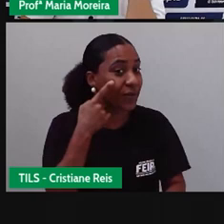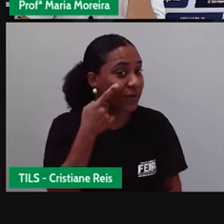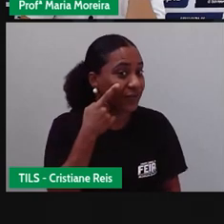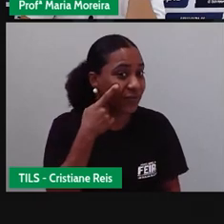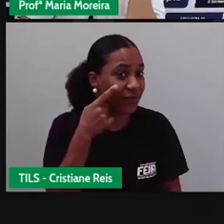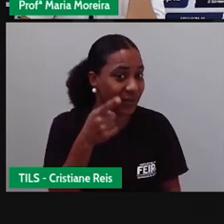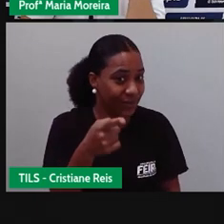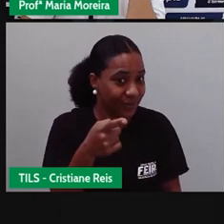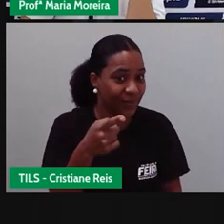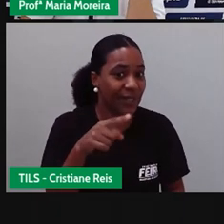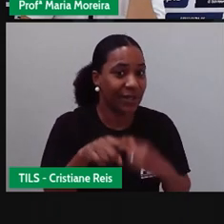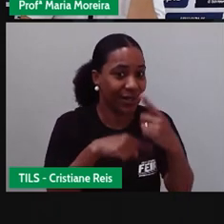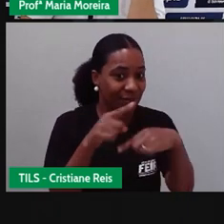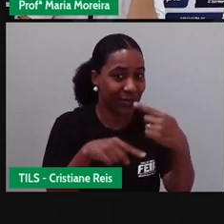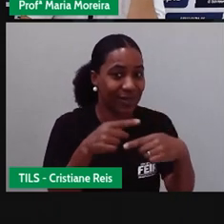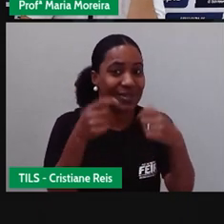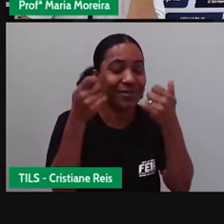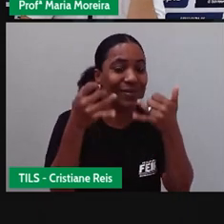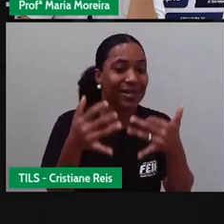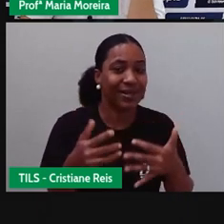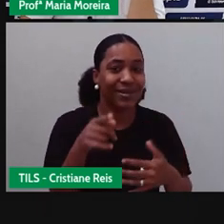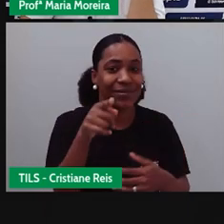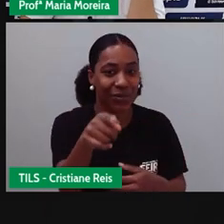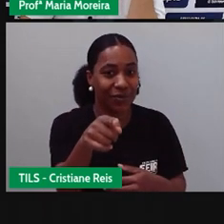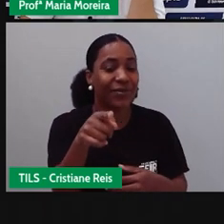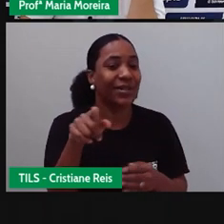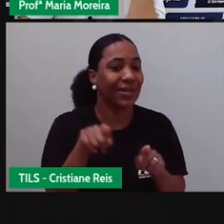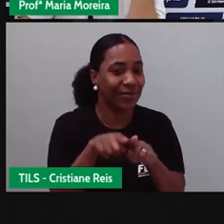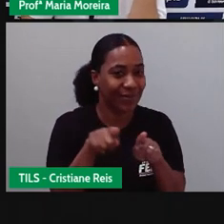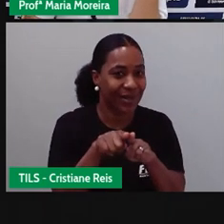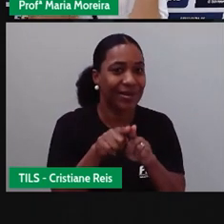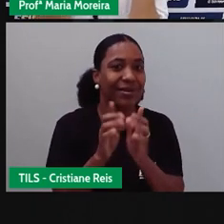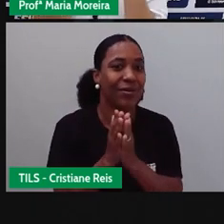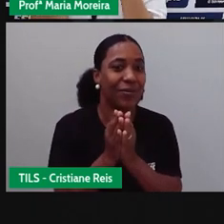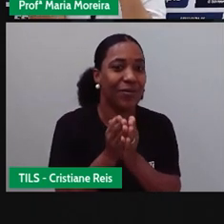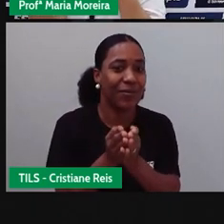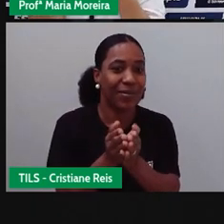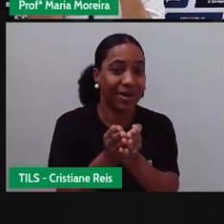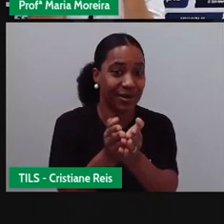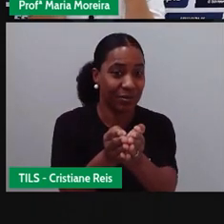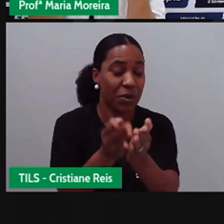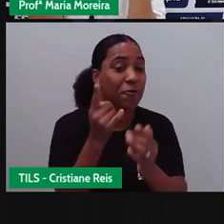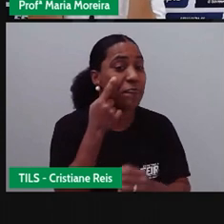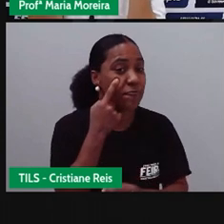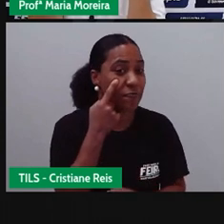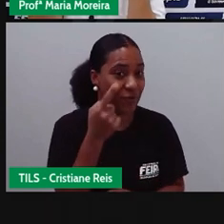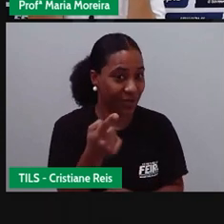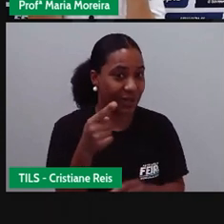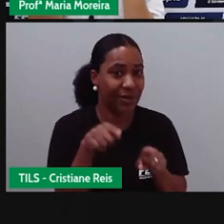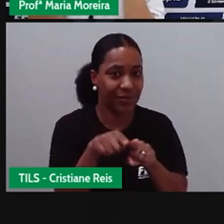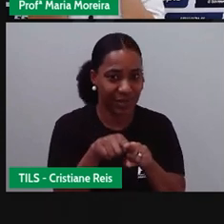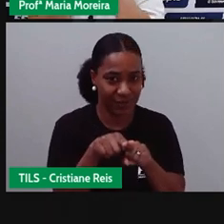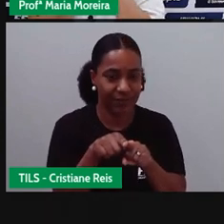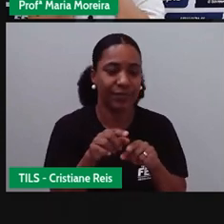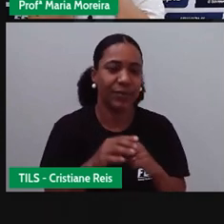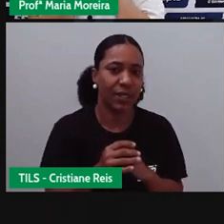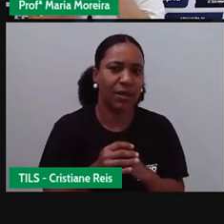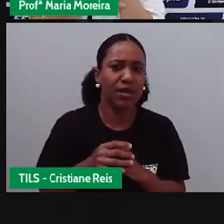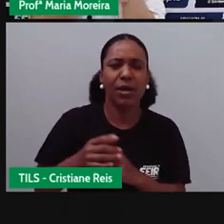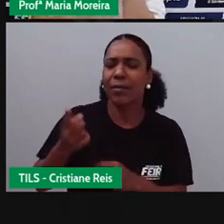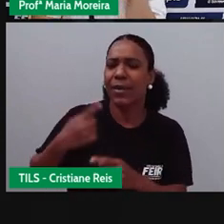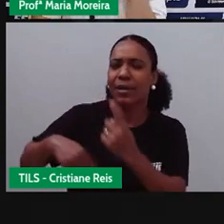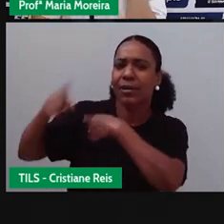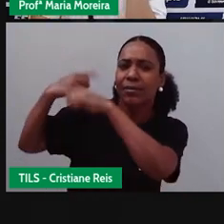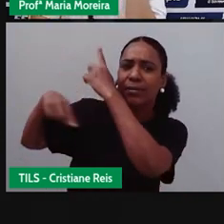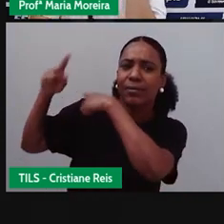a pouquinho, ó, marítimo, tá, gente? A maioria das ambulâncias foi desenvolvida durante o período